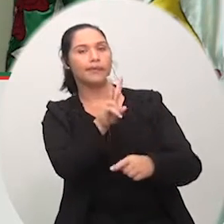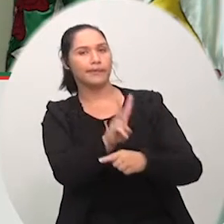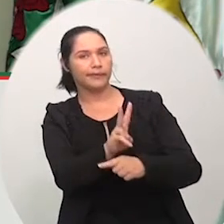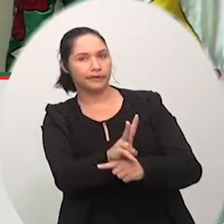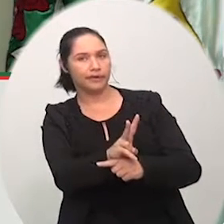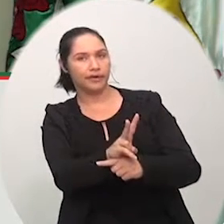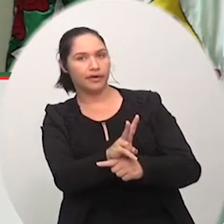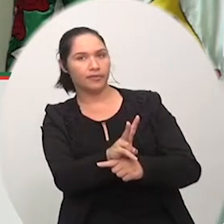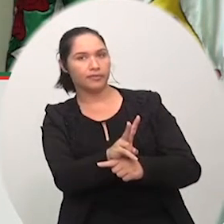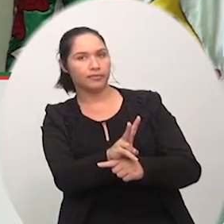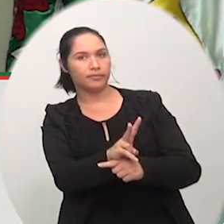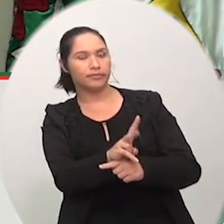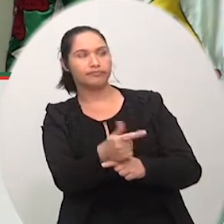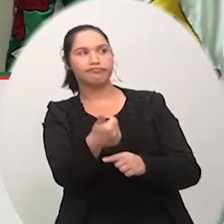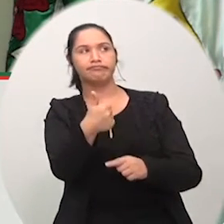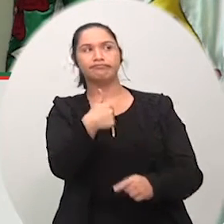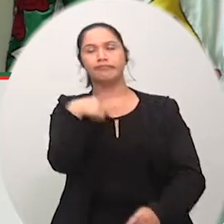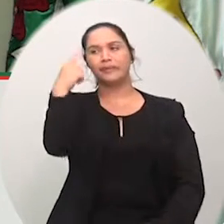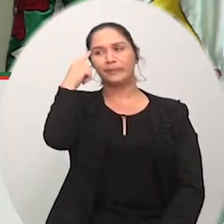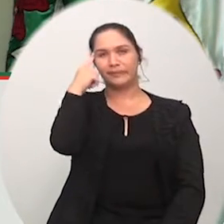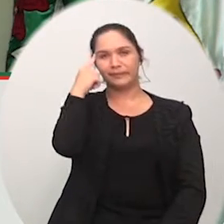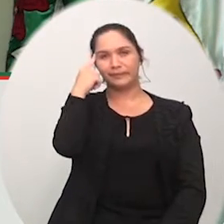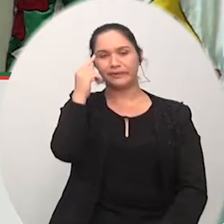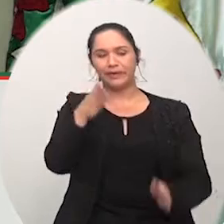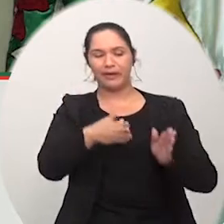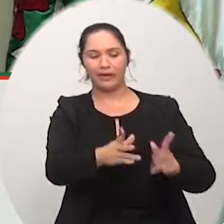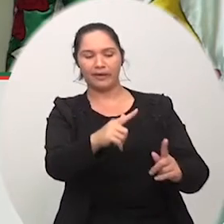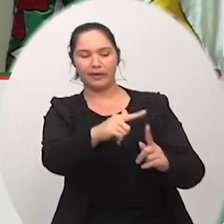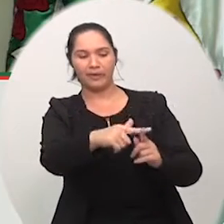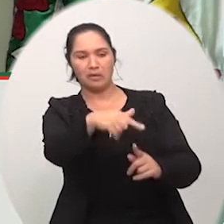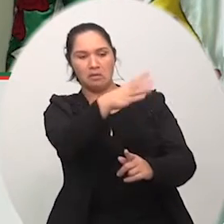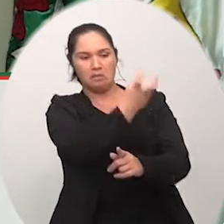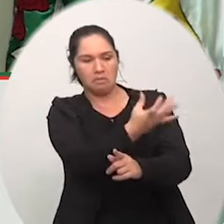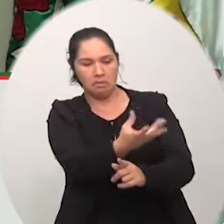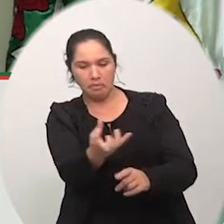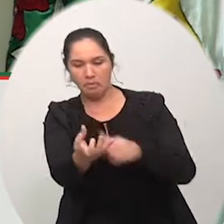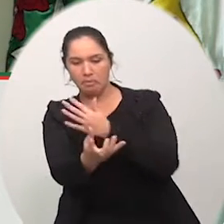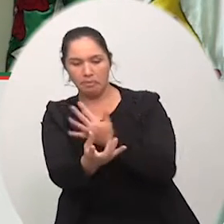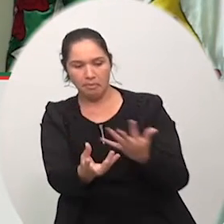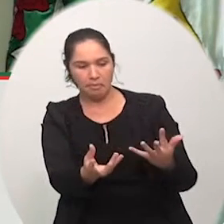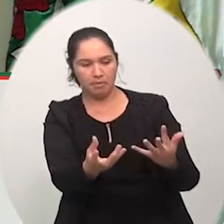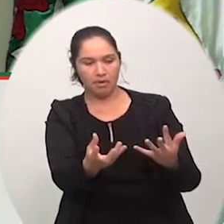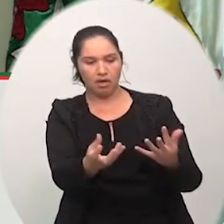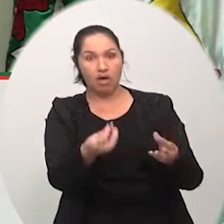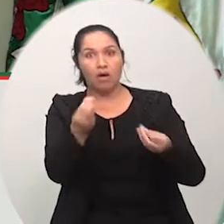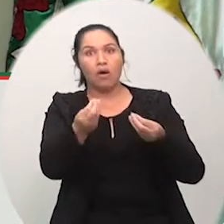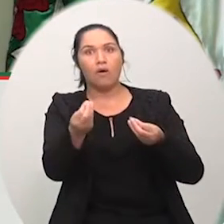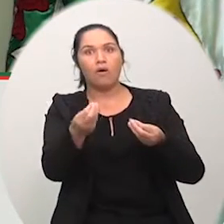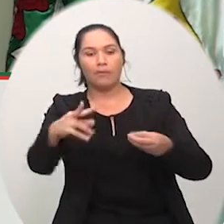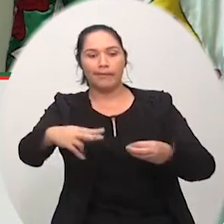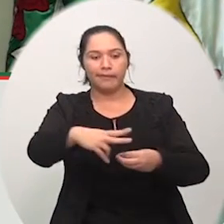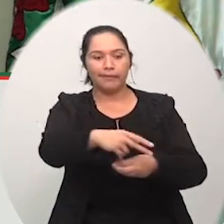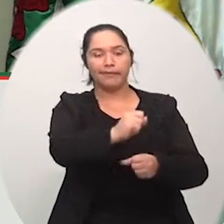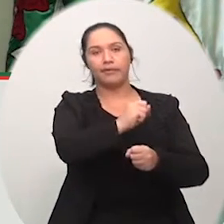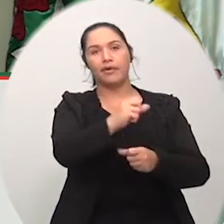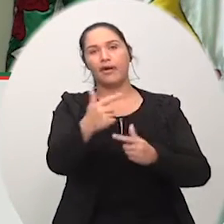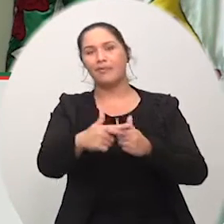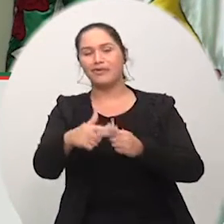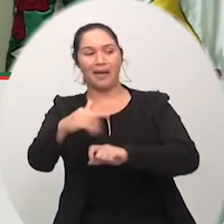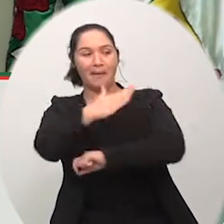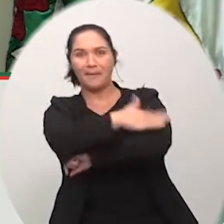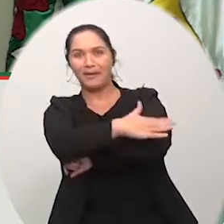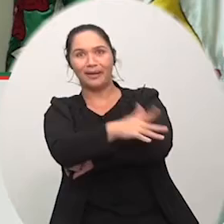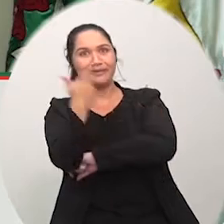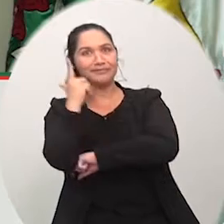deixar capoeirão, eu acho que daí melhor não. Porque a gente vê que a prefeitura não dá conta nem de limpar a praça. Imagina cemitério, que a